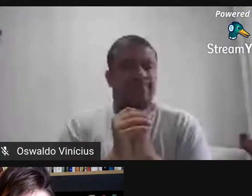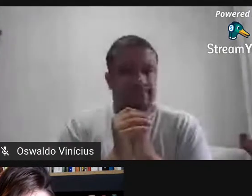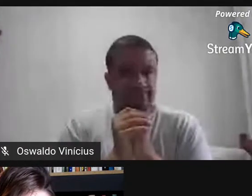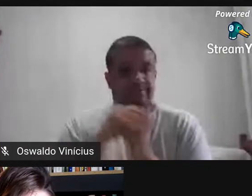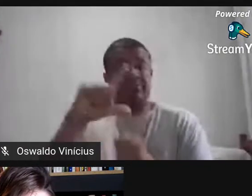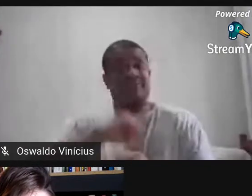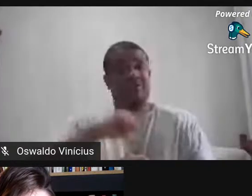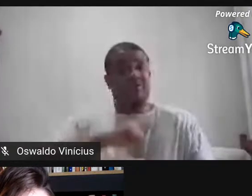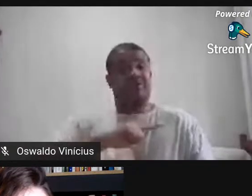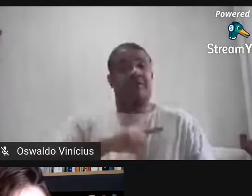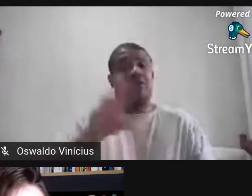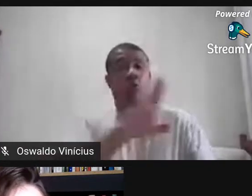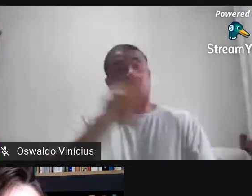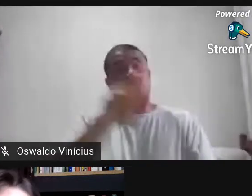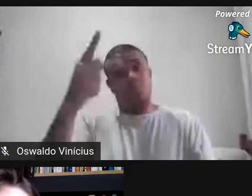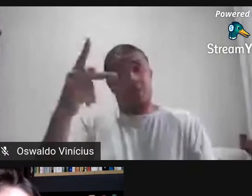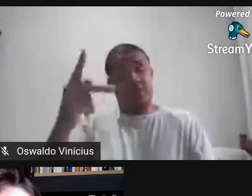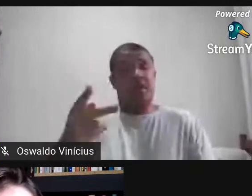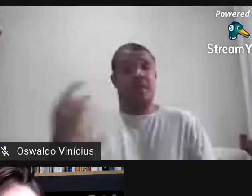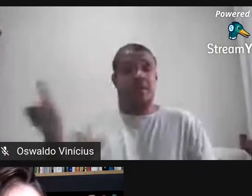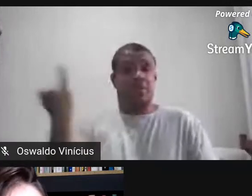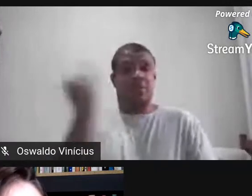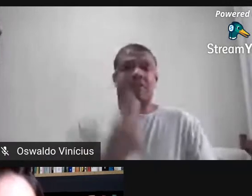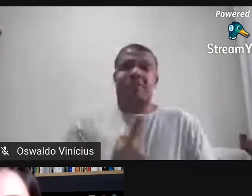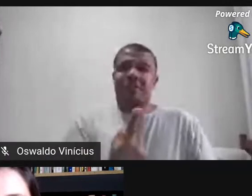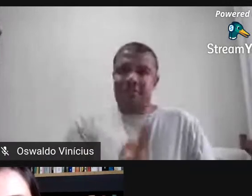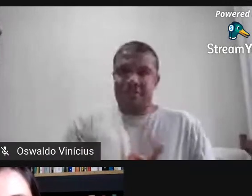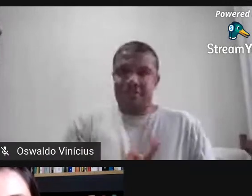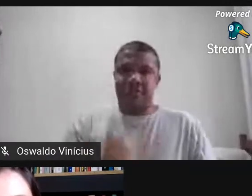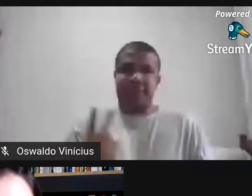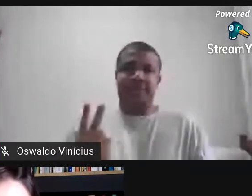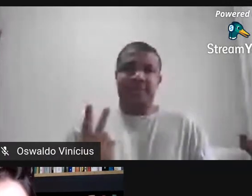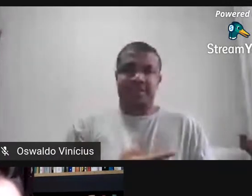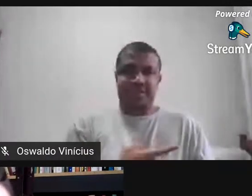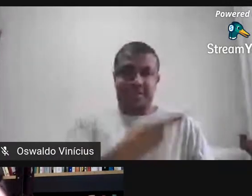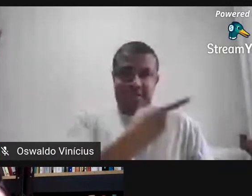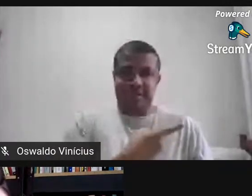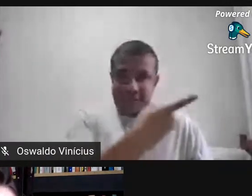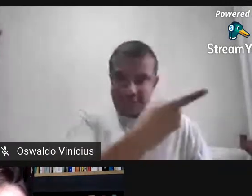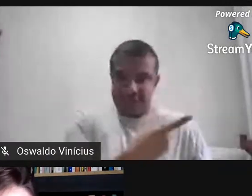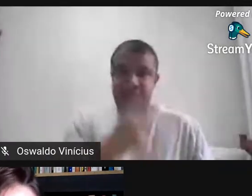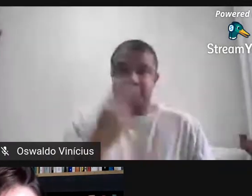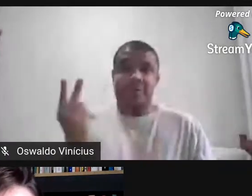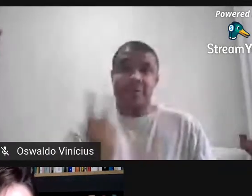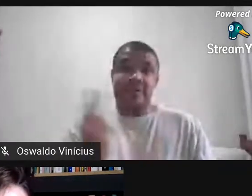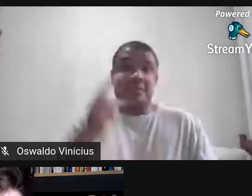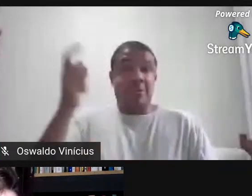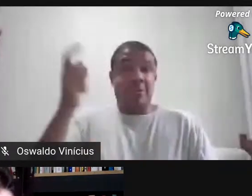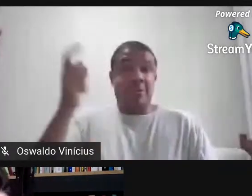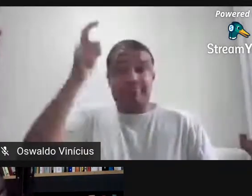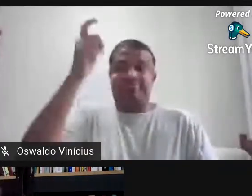o nome dele também, porque nós duas temos aí uma coincidência, né, em relação a ele. Aí eu vou deixar para você ficar.